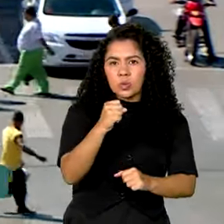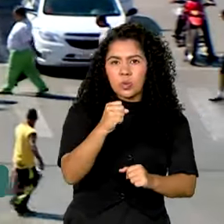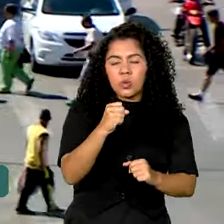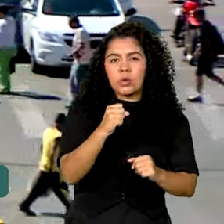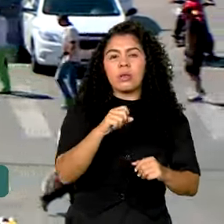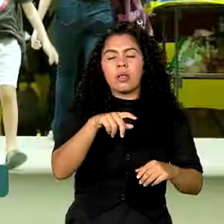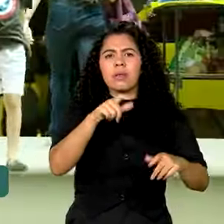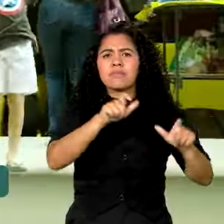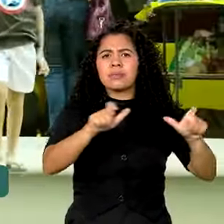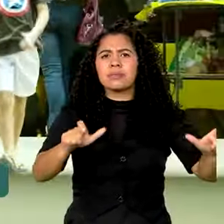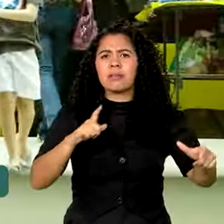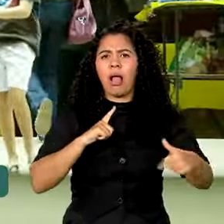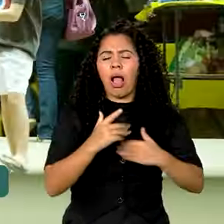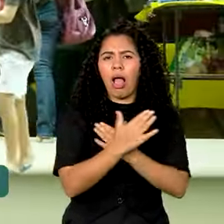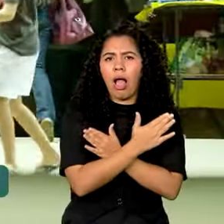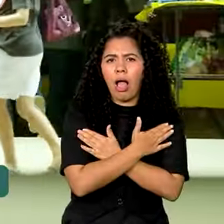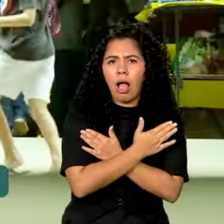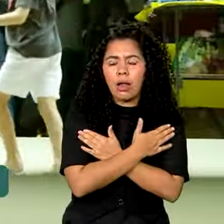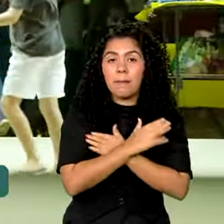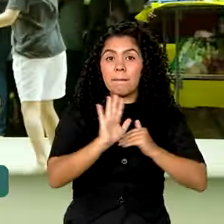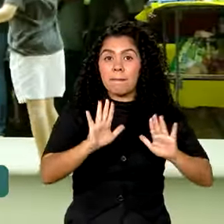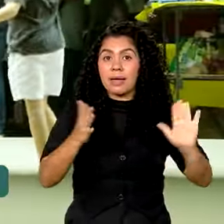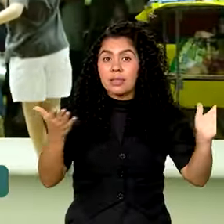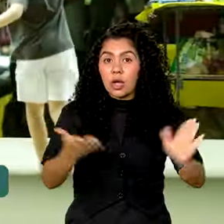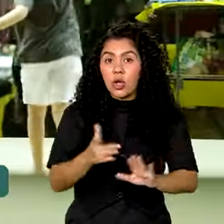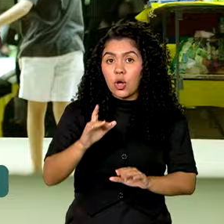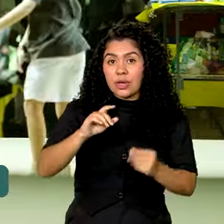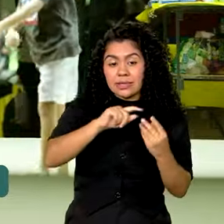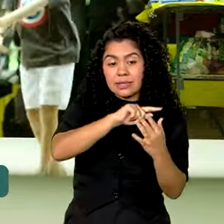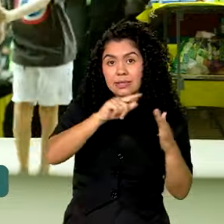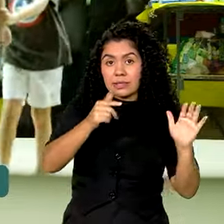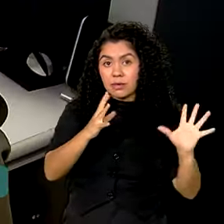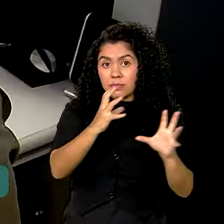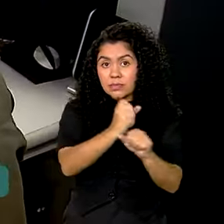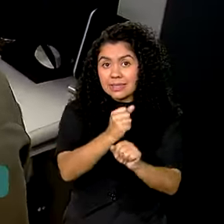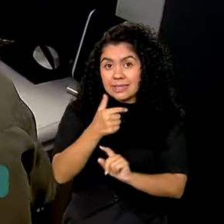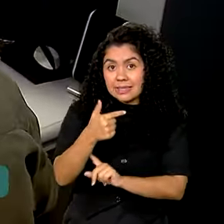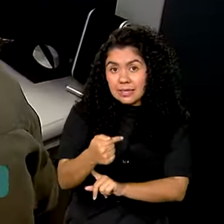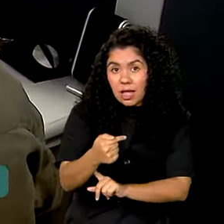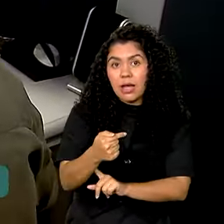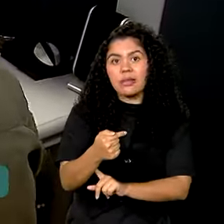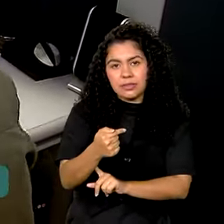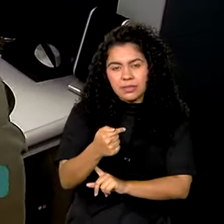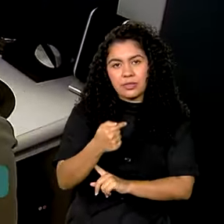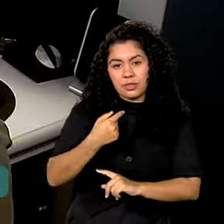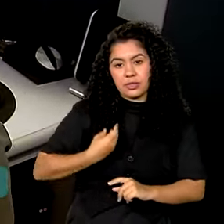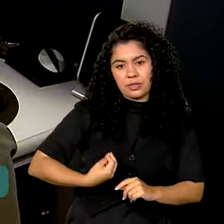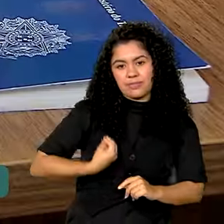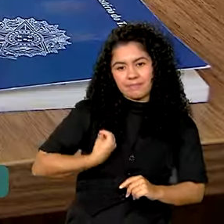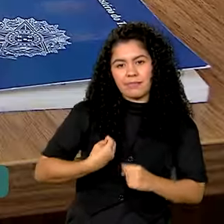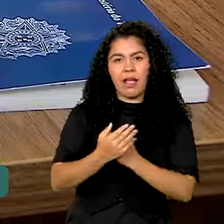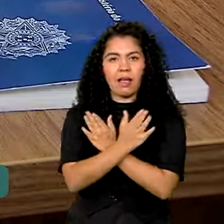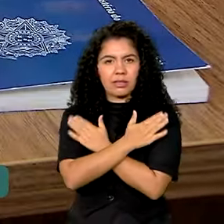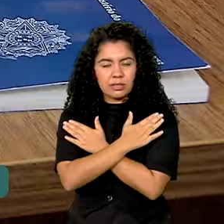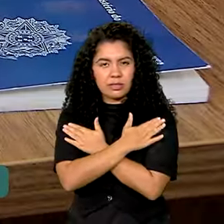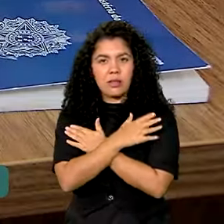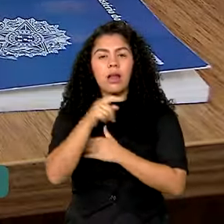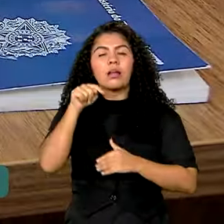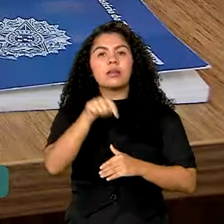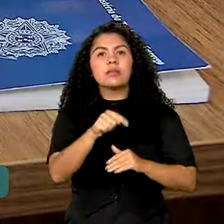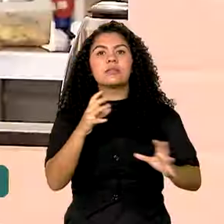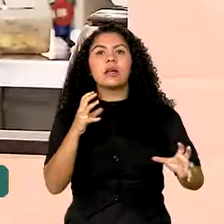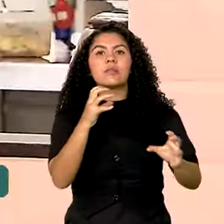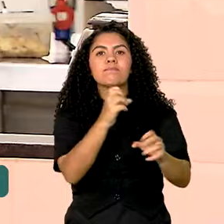desempregados. Agora, 7 estão fora do mercado de trabalho. Este exemplo ilustra a queda da taxa de